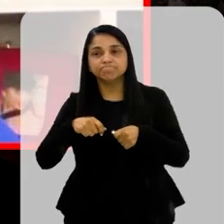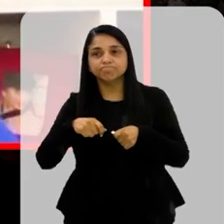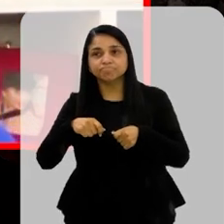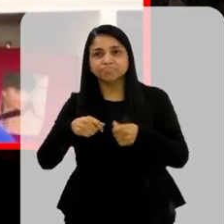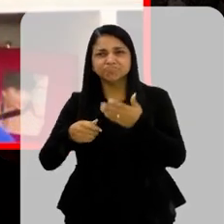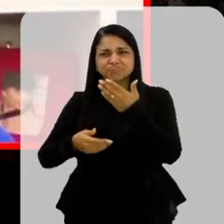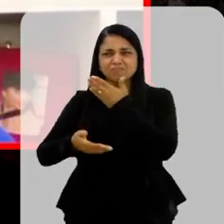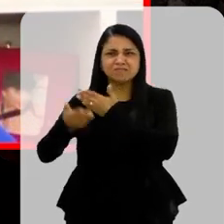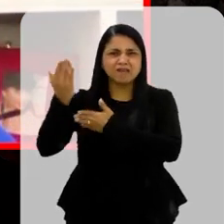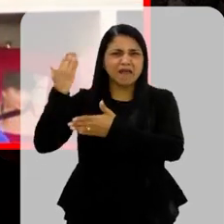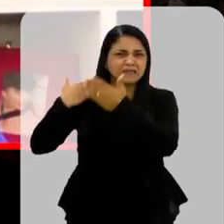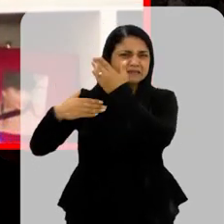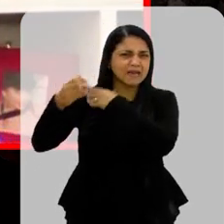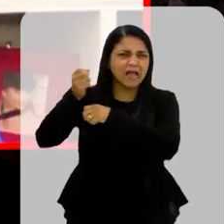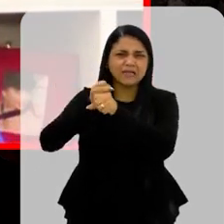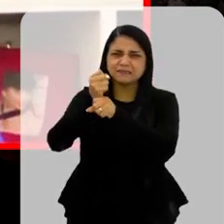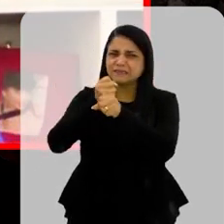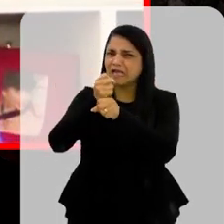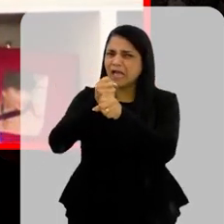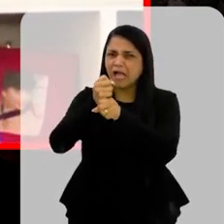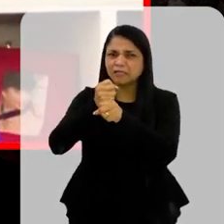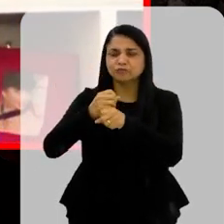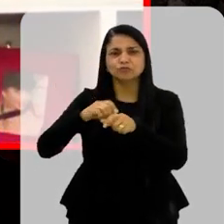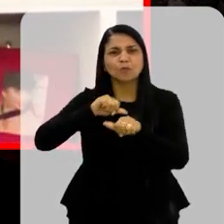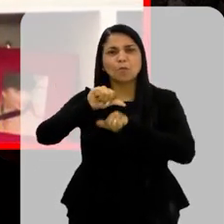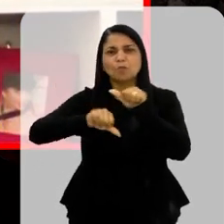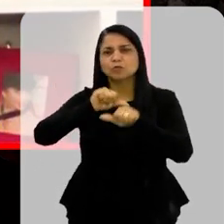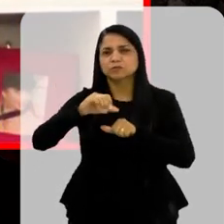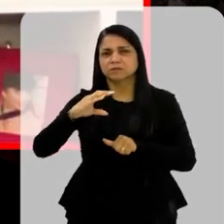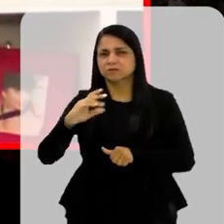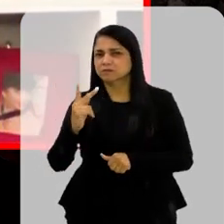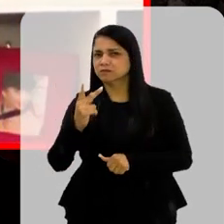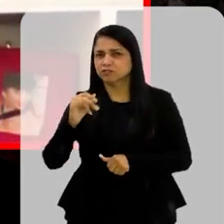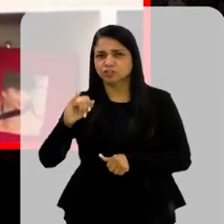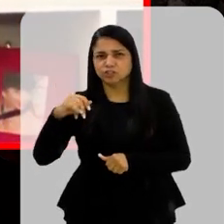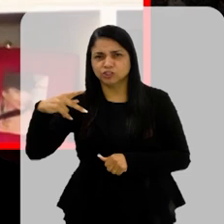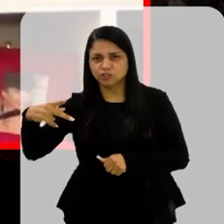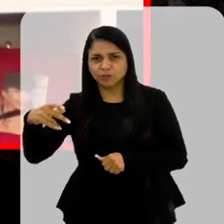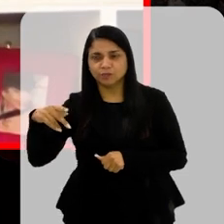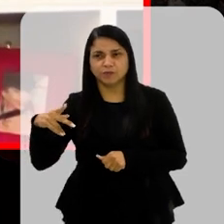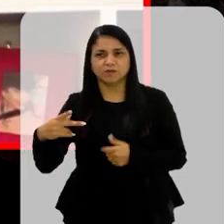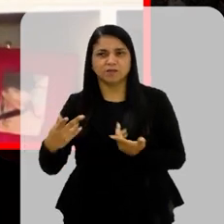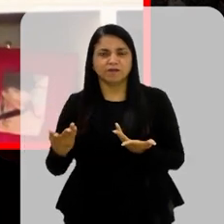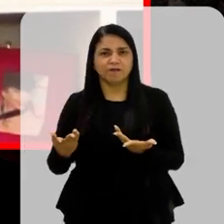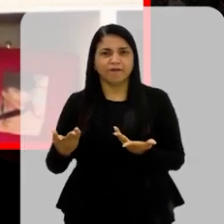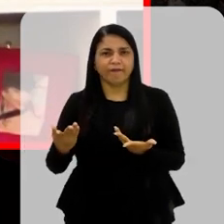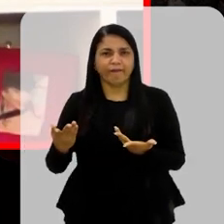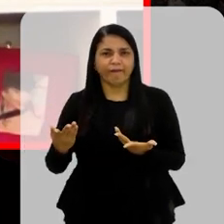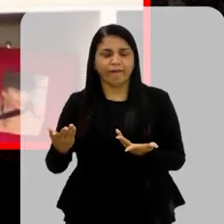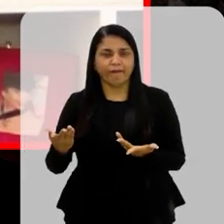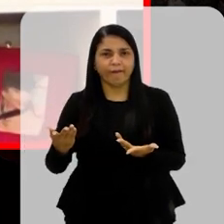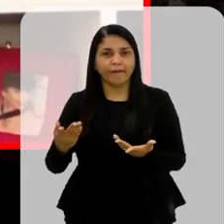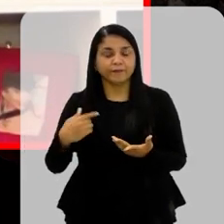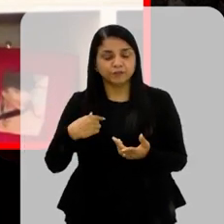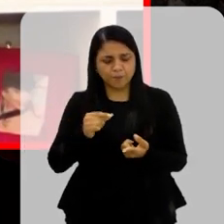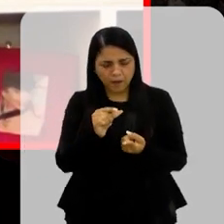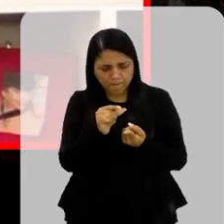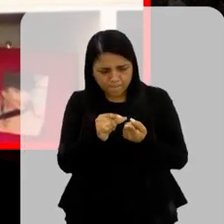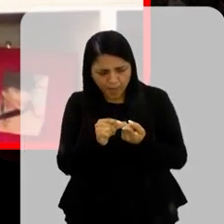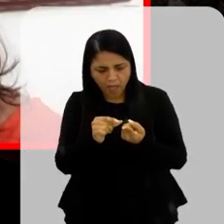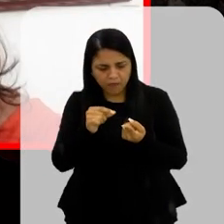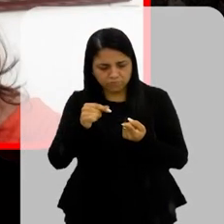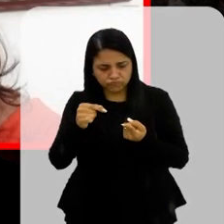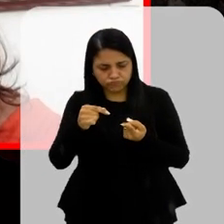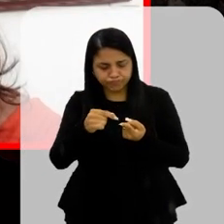anos Atrás Isso não é necessário Há anos Então assim Botar um aparelho Mais complexo Outra coisa A gente pega O